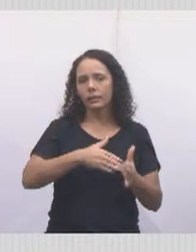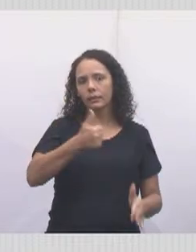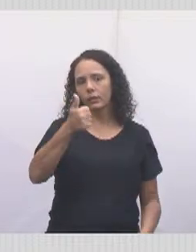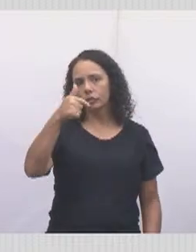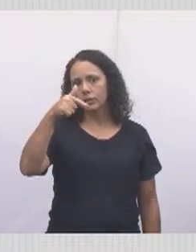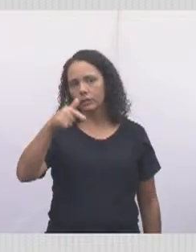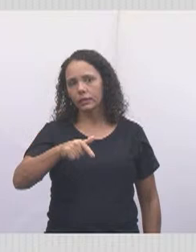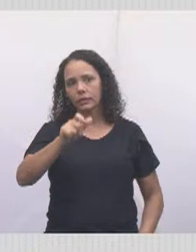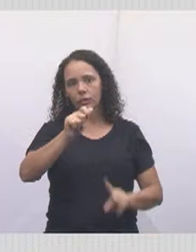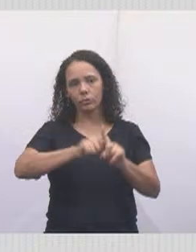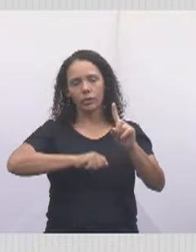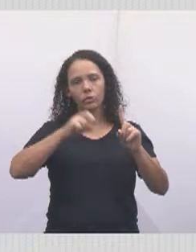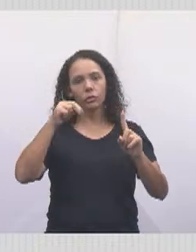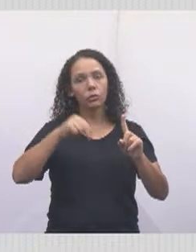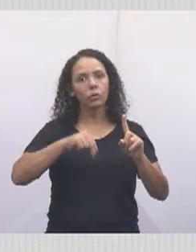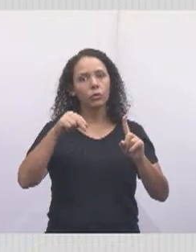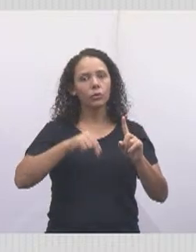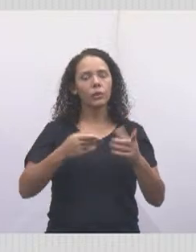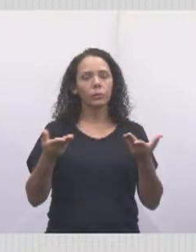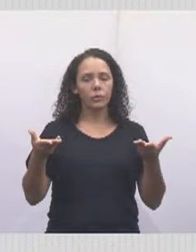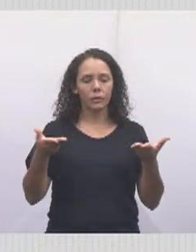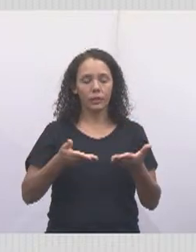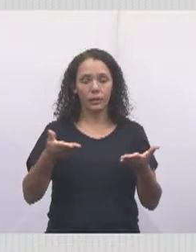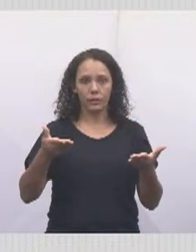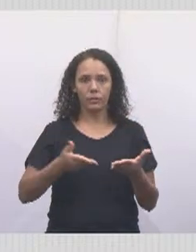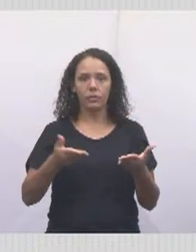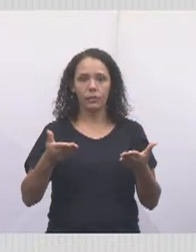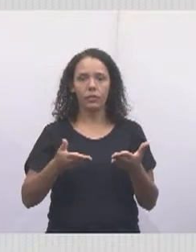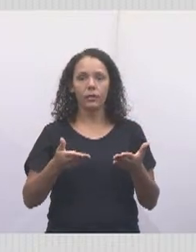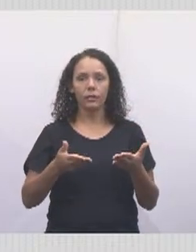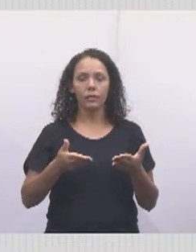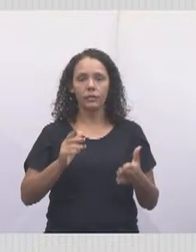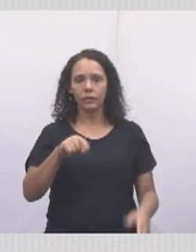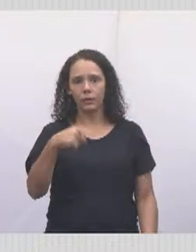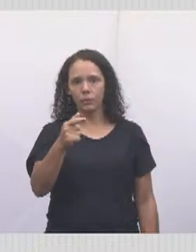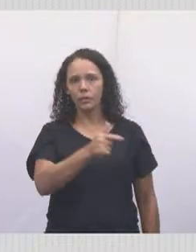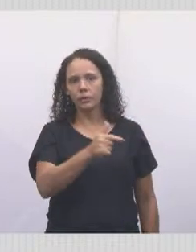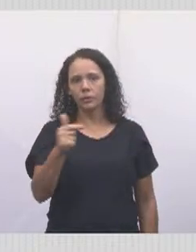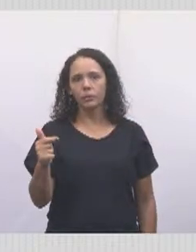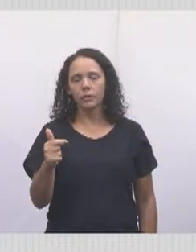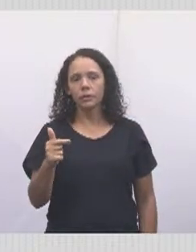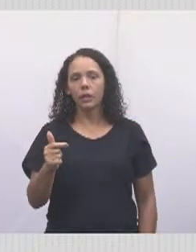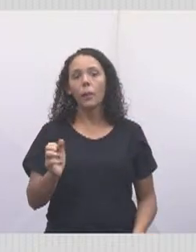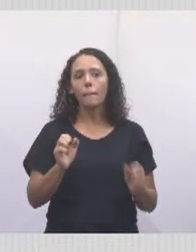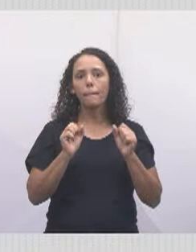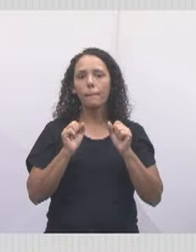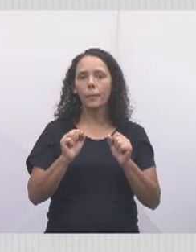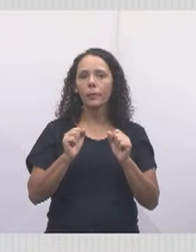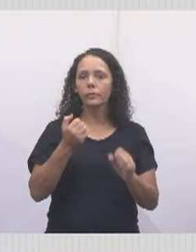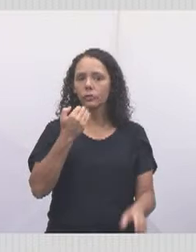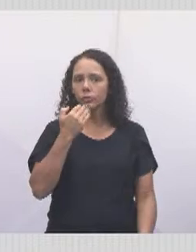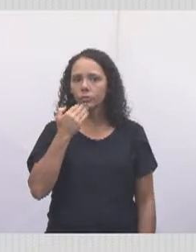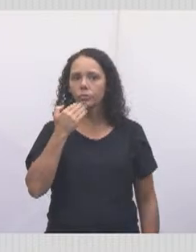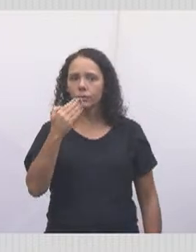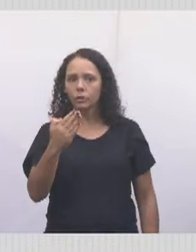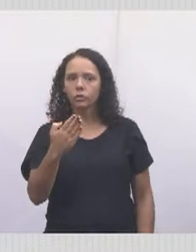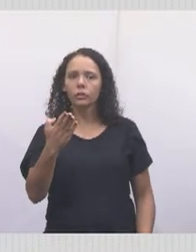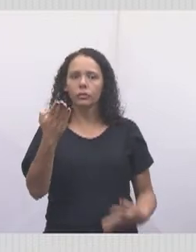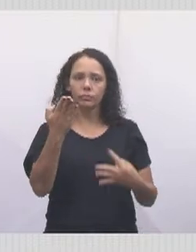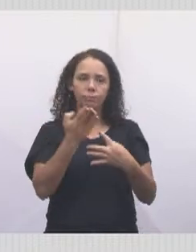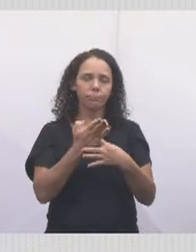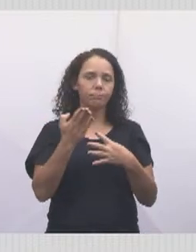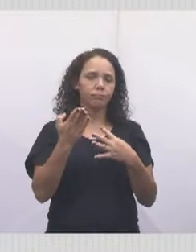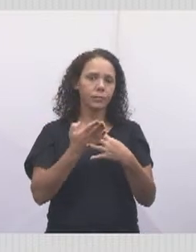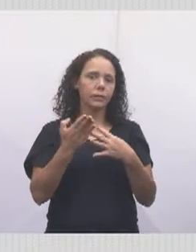17 desse mês aqui, semana que vem, você pode correr para você ter